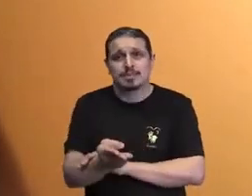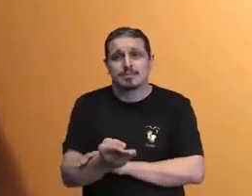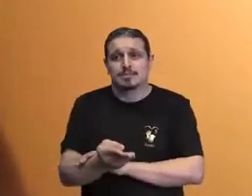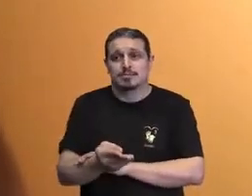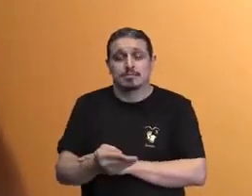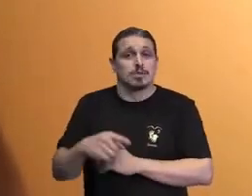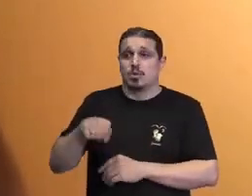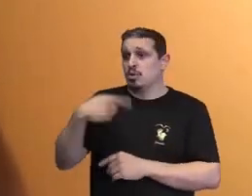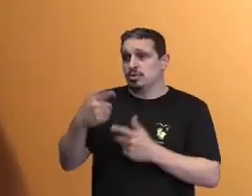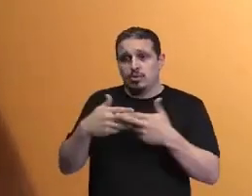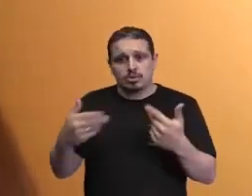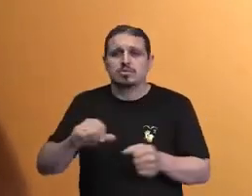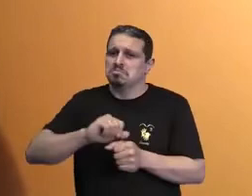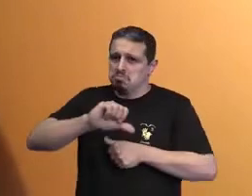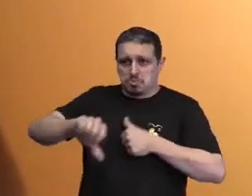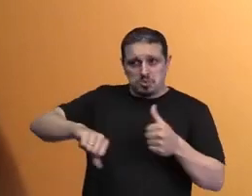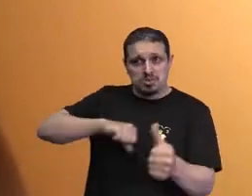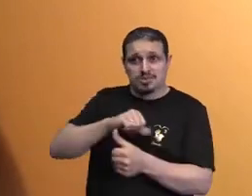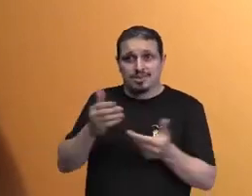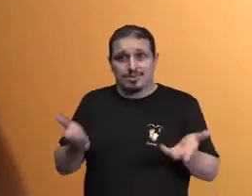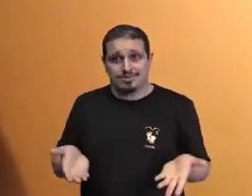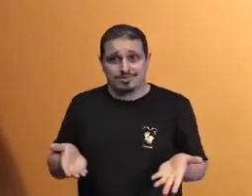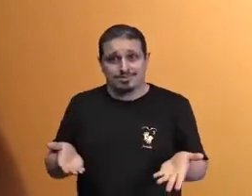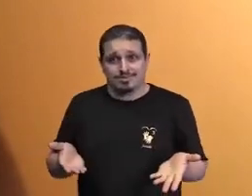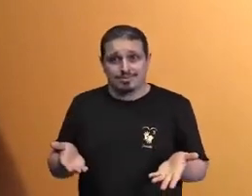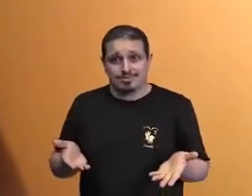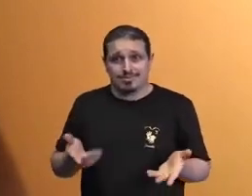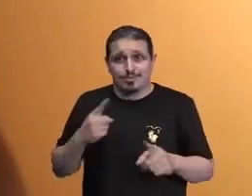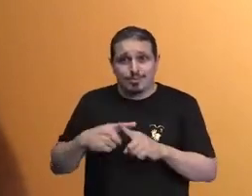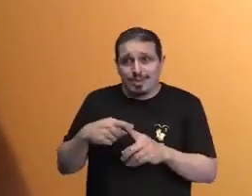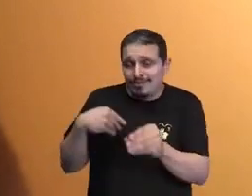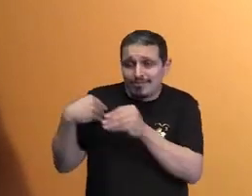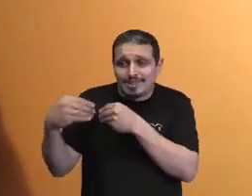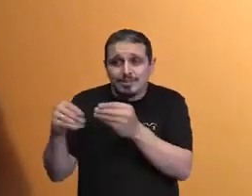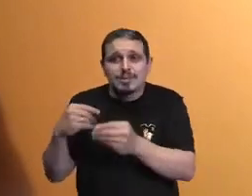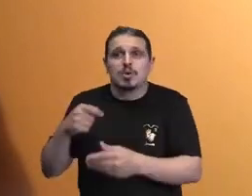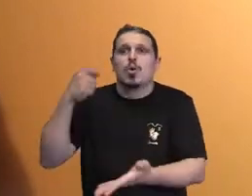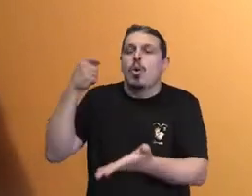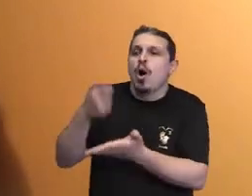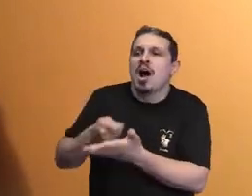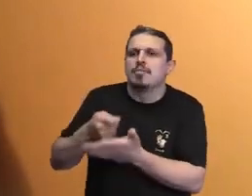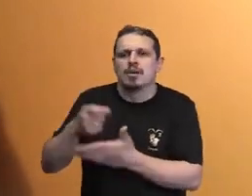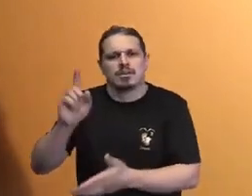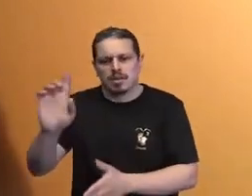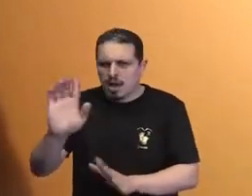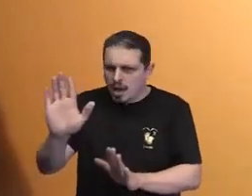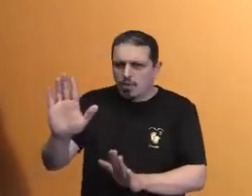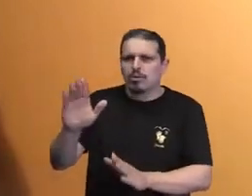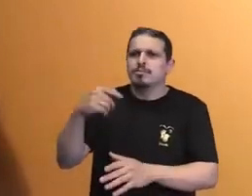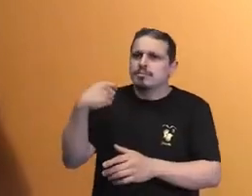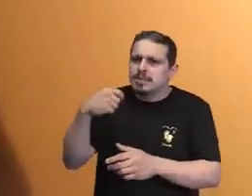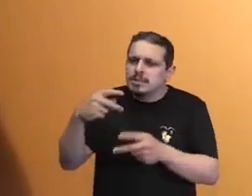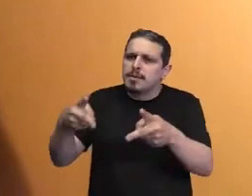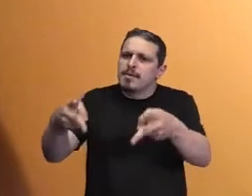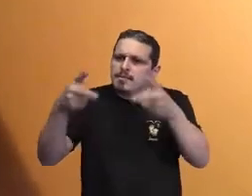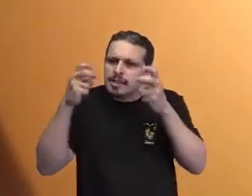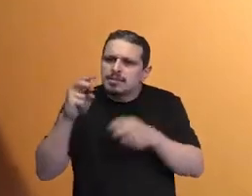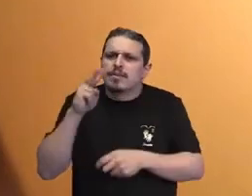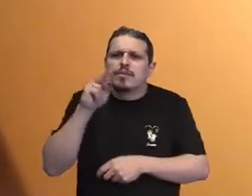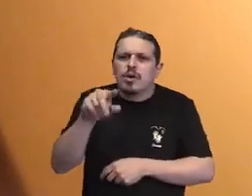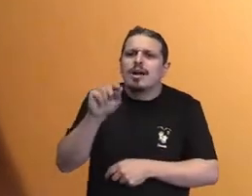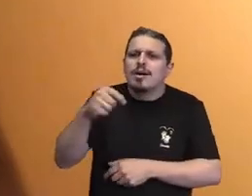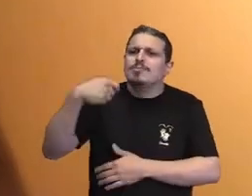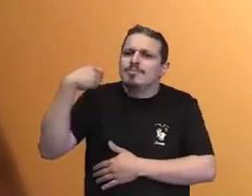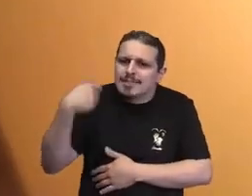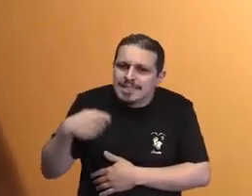eu tive que deixar. E tive que deixar não porque me obrigaram, porque primeiro, a realidade ao mudar, colocou esse requisito,